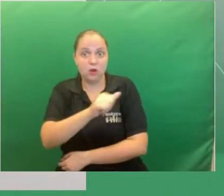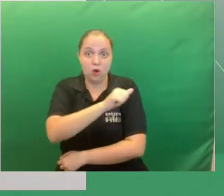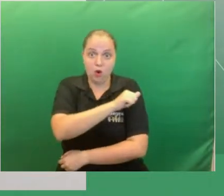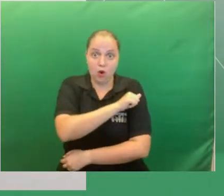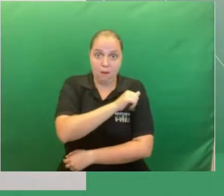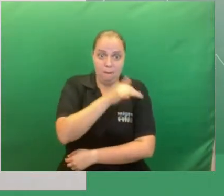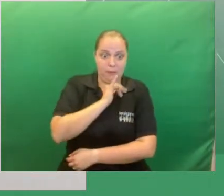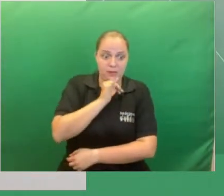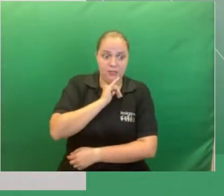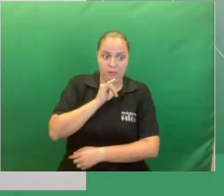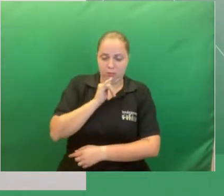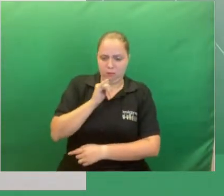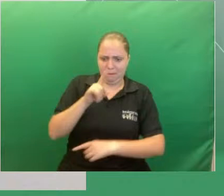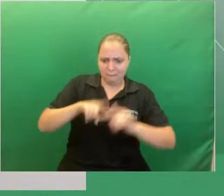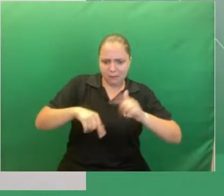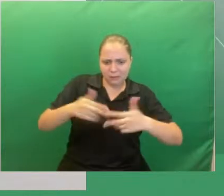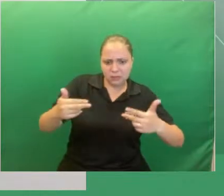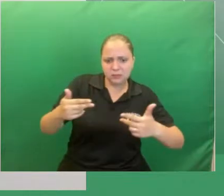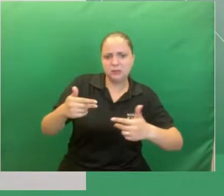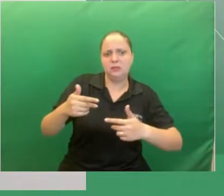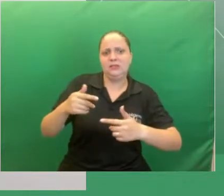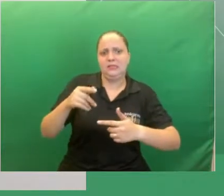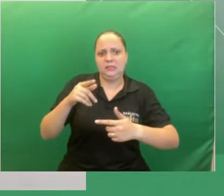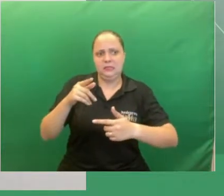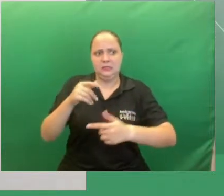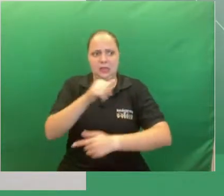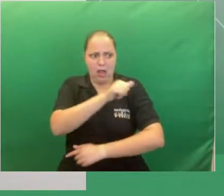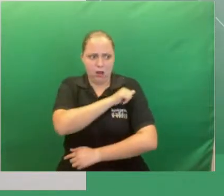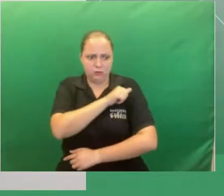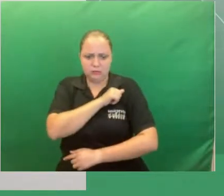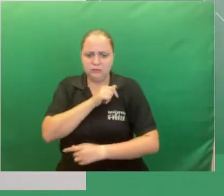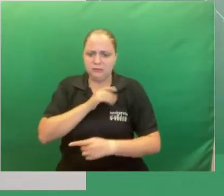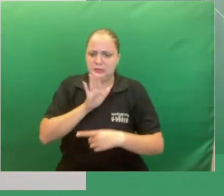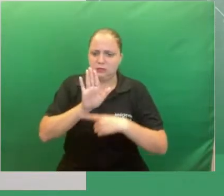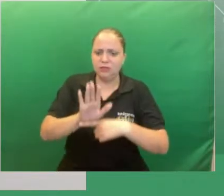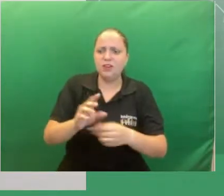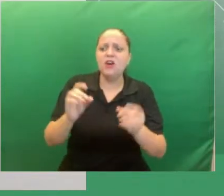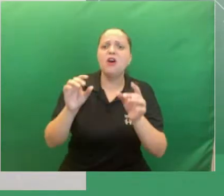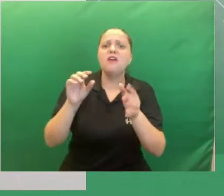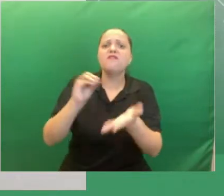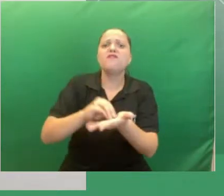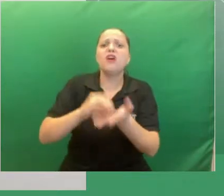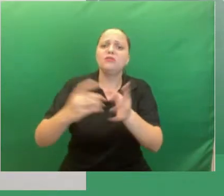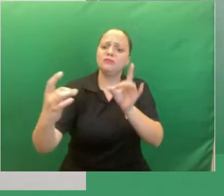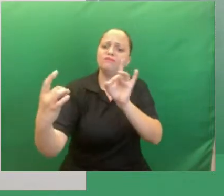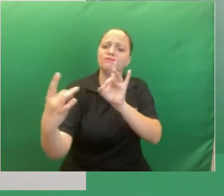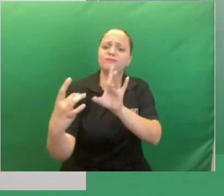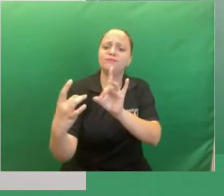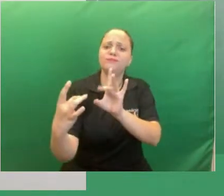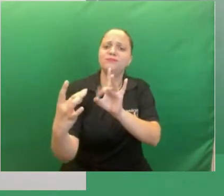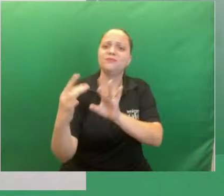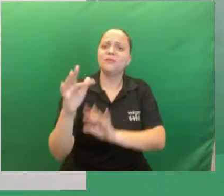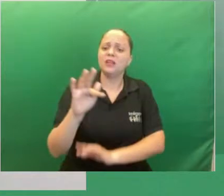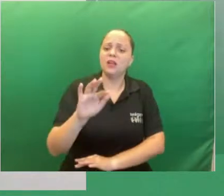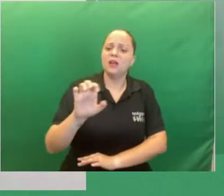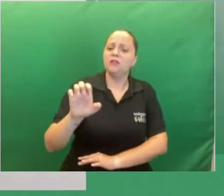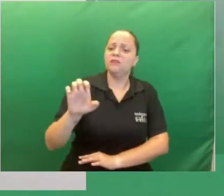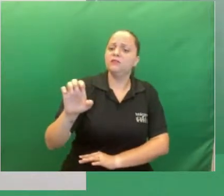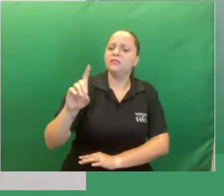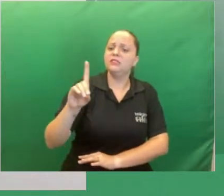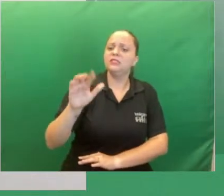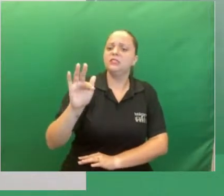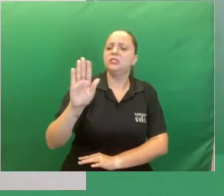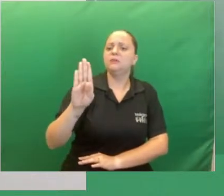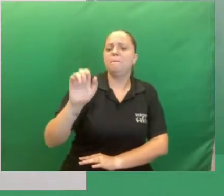utilizando com este aluno está atendendo ele então aquele feedback né que a família tem que dar todo esse apoio pelo fato de ser